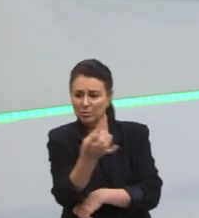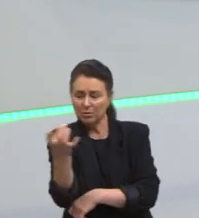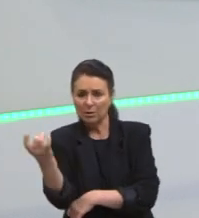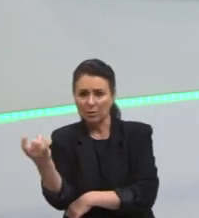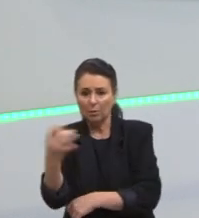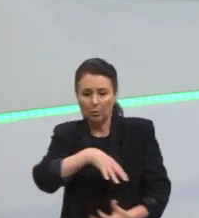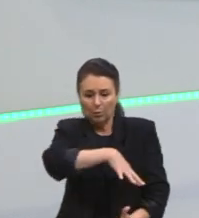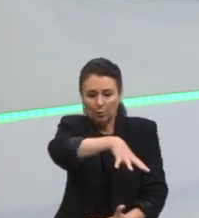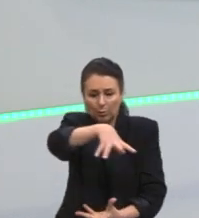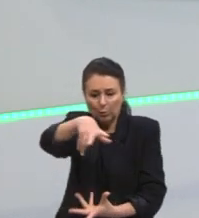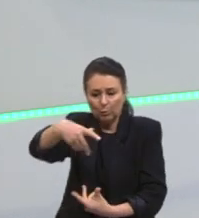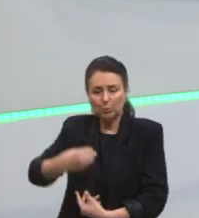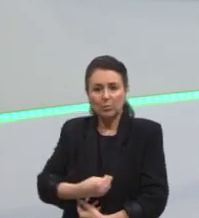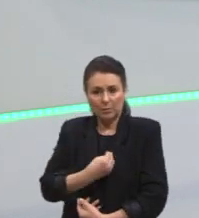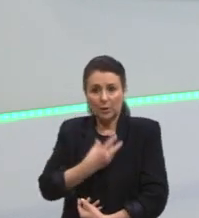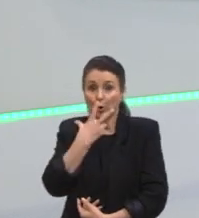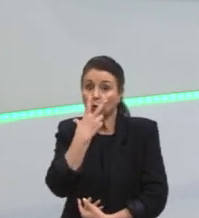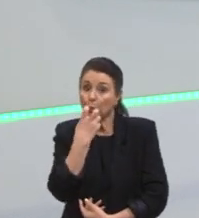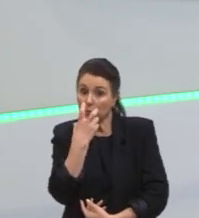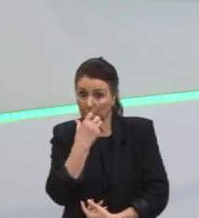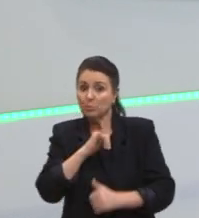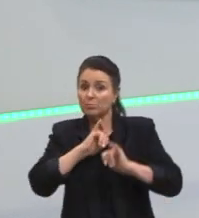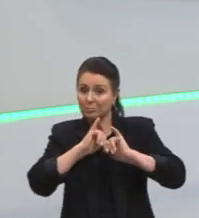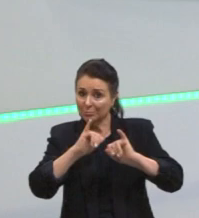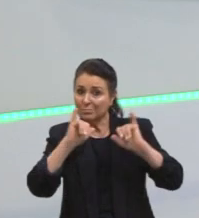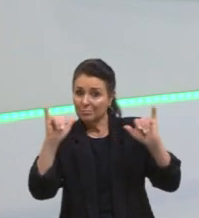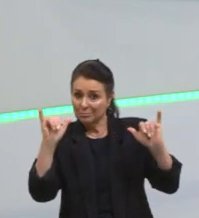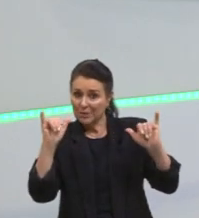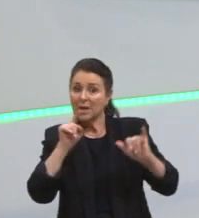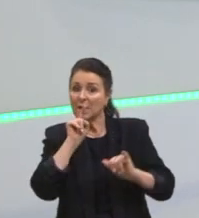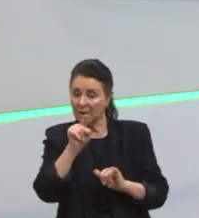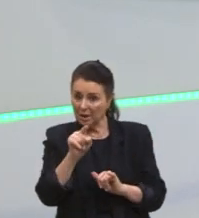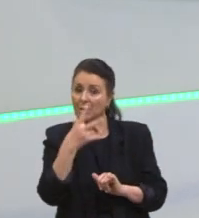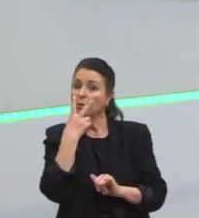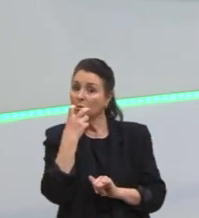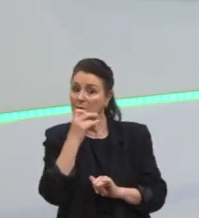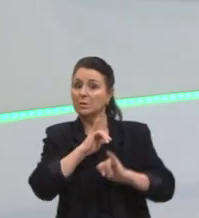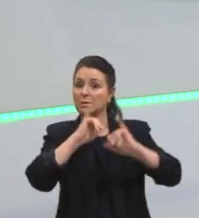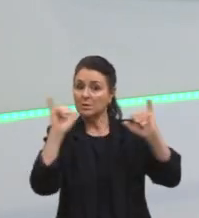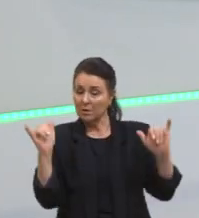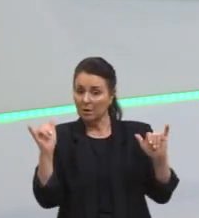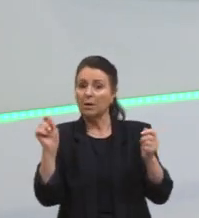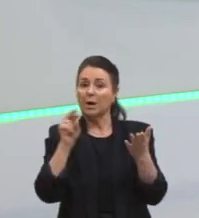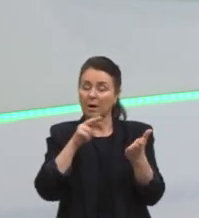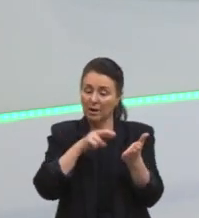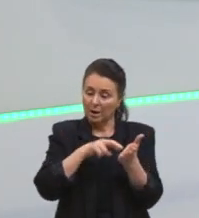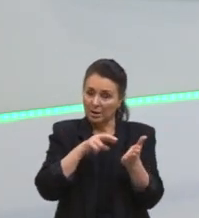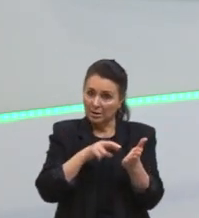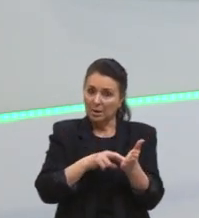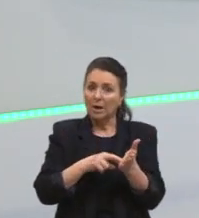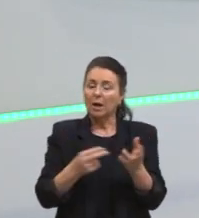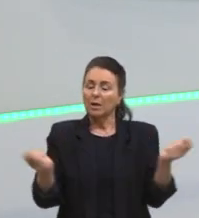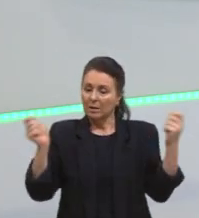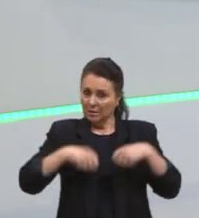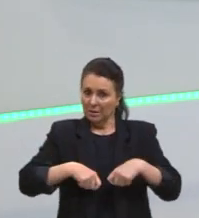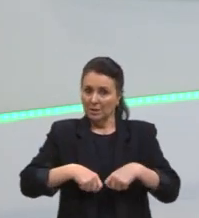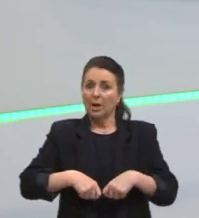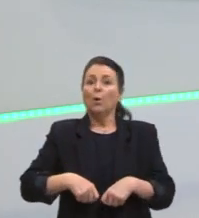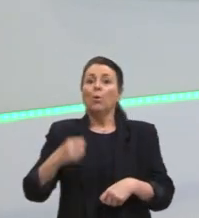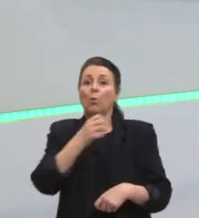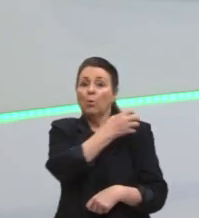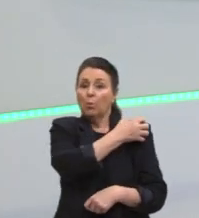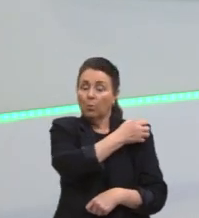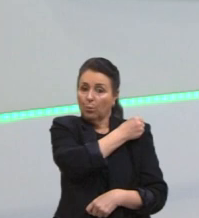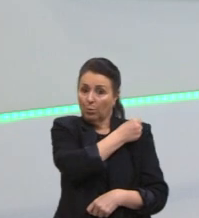da vida que o Nietzsche vai pregar. E o Nietzsche, prega a realização dessas potencialidades já defendidas lá pelo Aristóteles, que